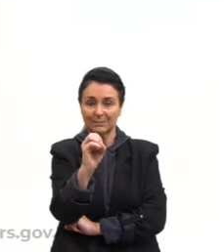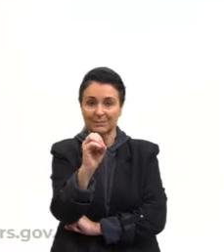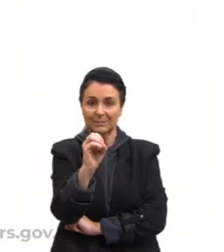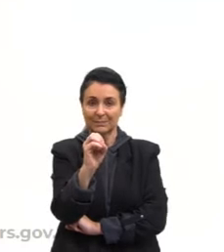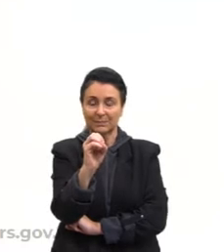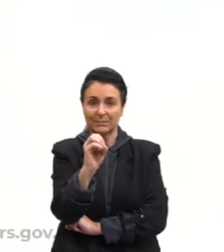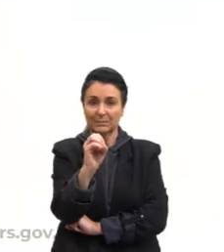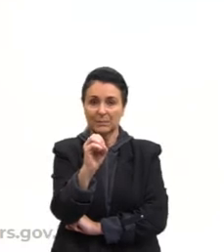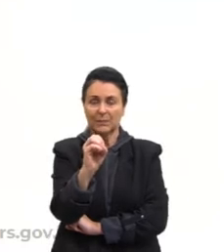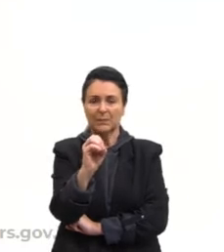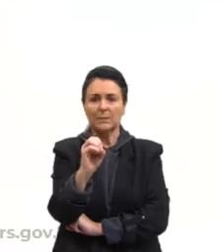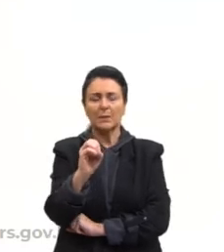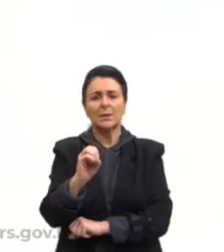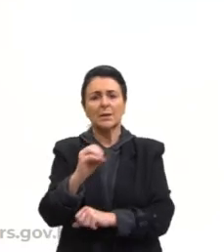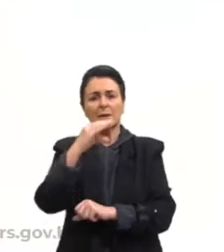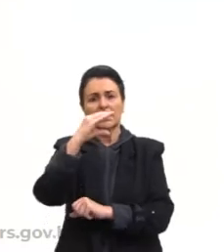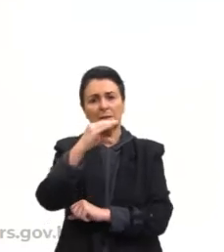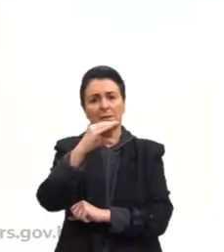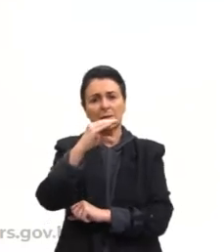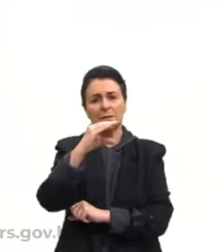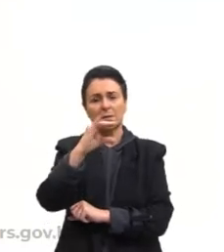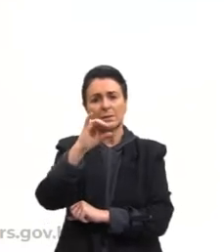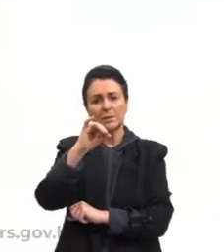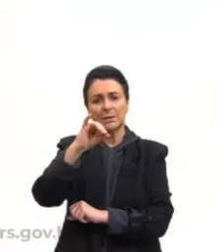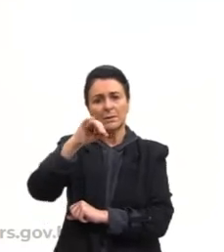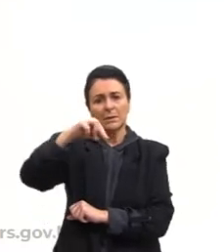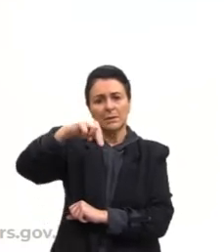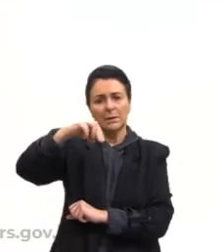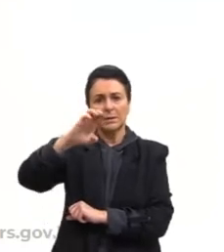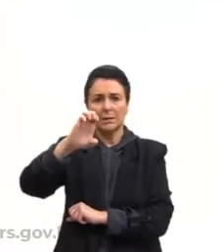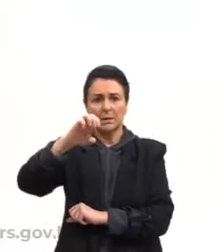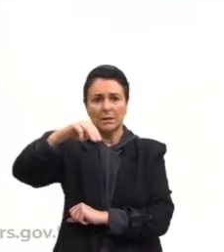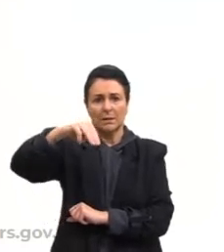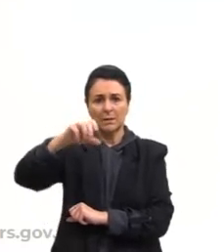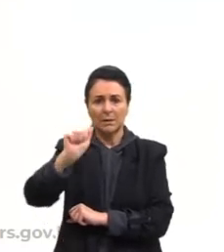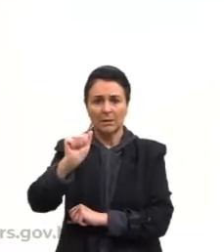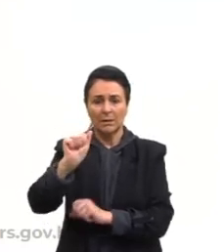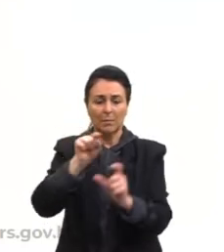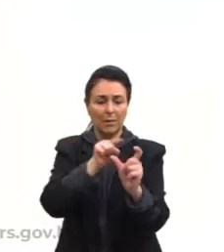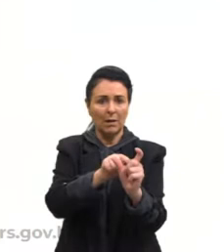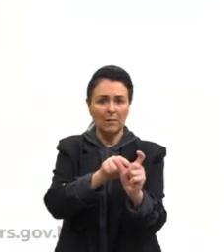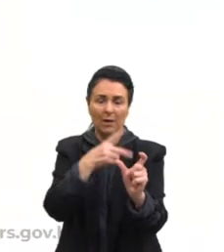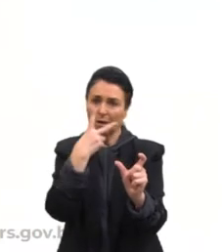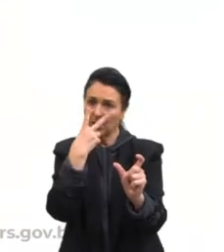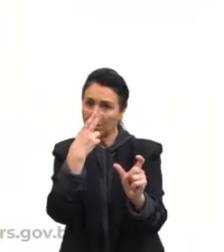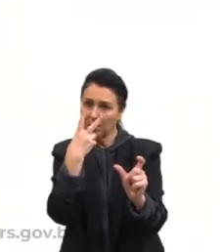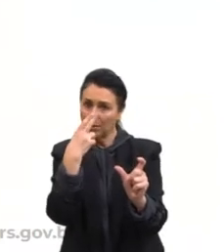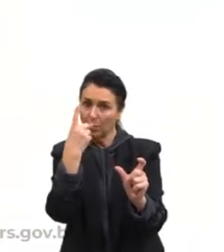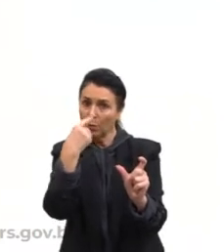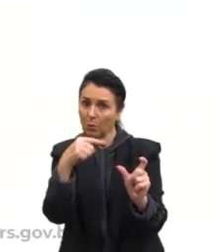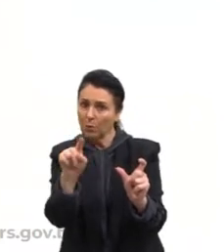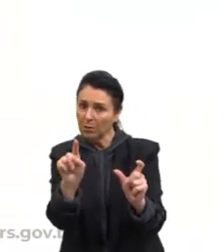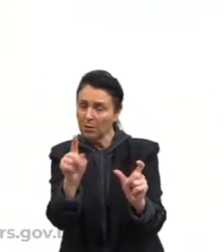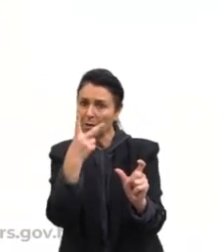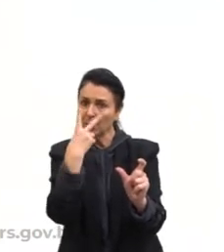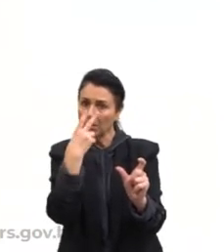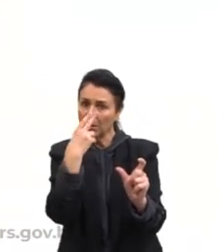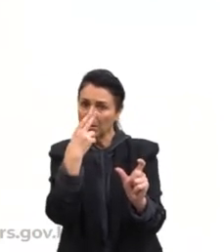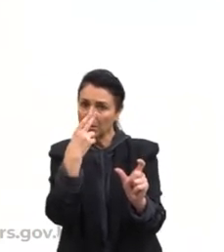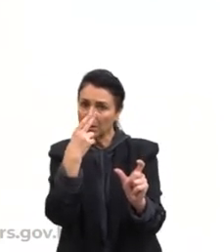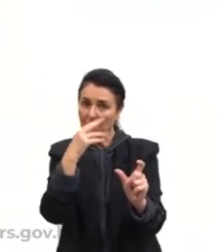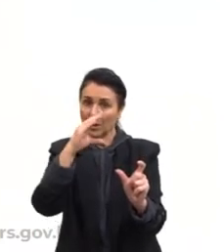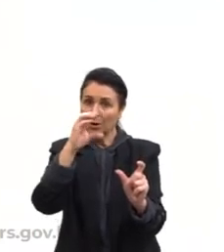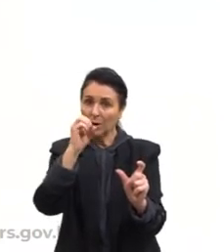Cinema. Cinema. Cinema. Outra palavra cognata. Gente, por que que eu